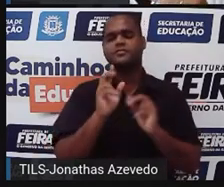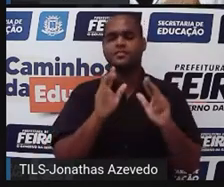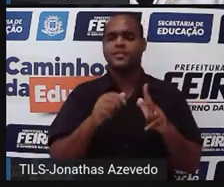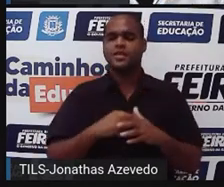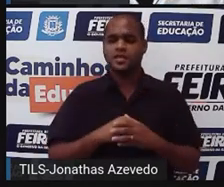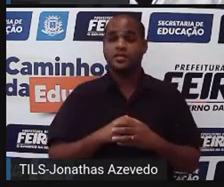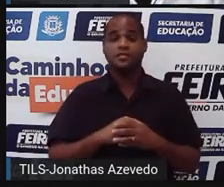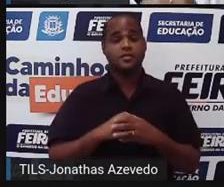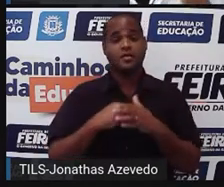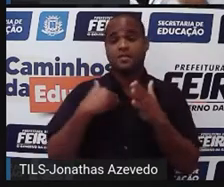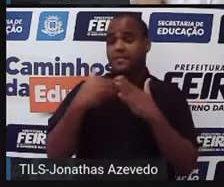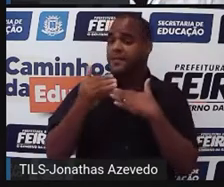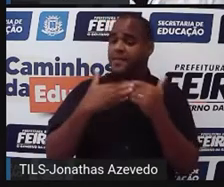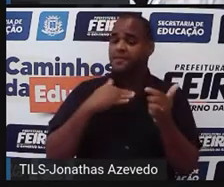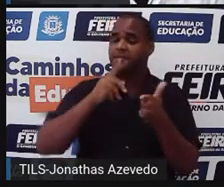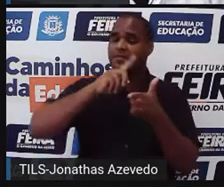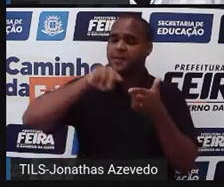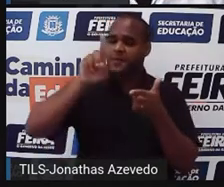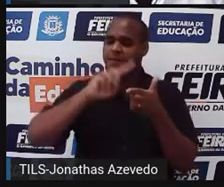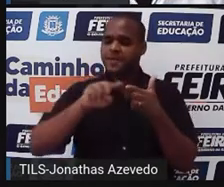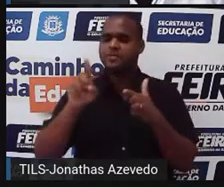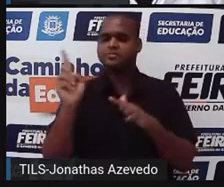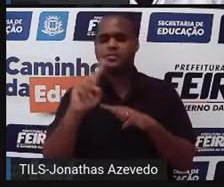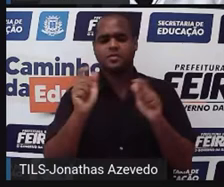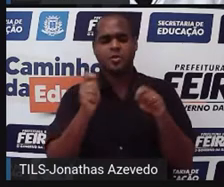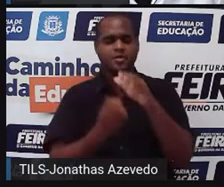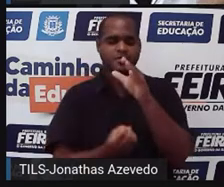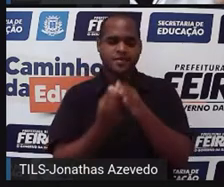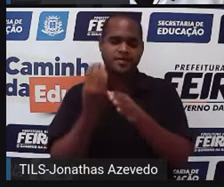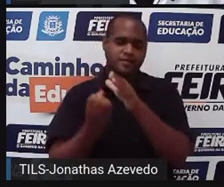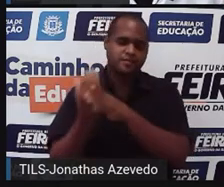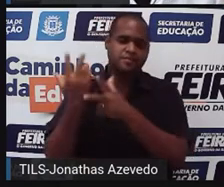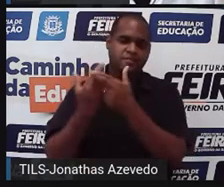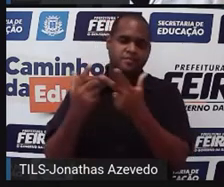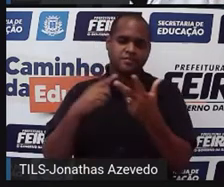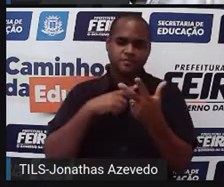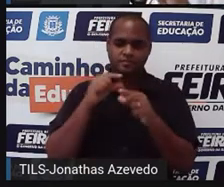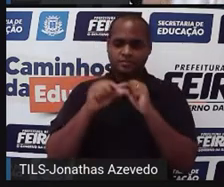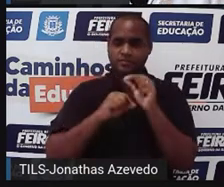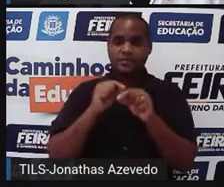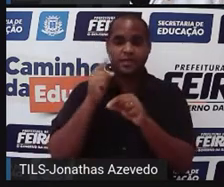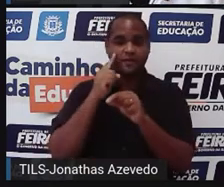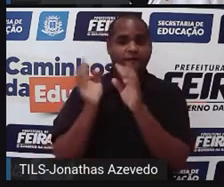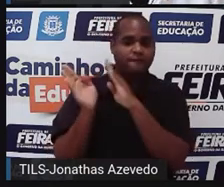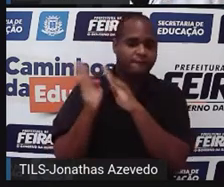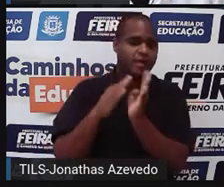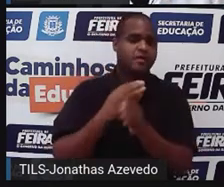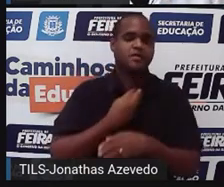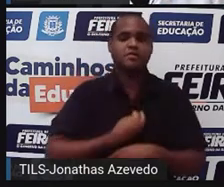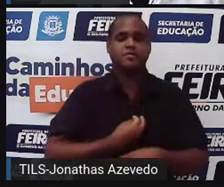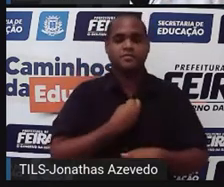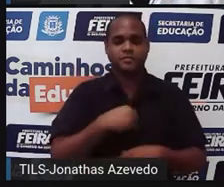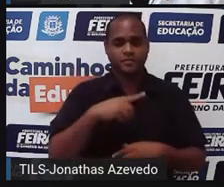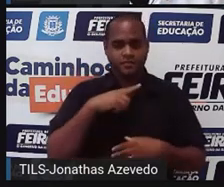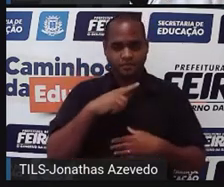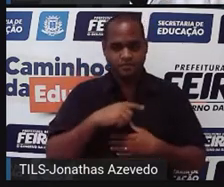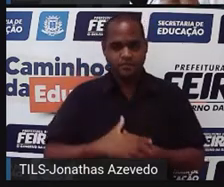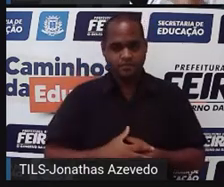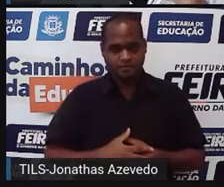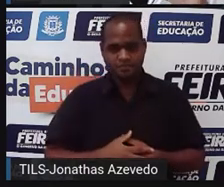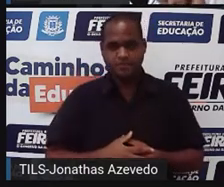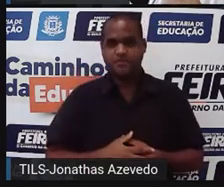Qualquer problema. tô falando de problemas que possam aparecer durante o curso da nossa vida. Tá bom?